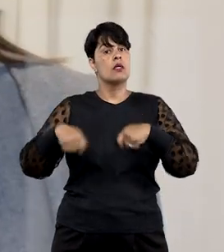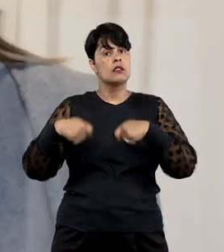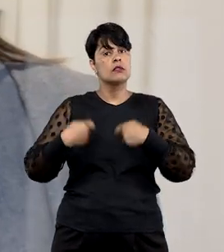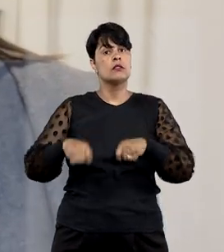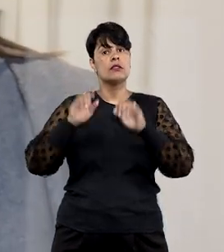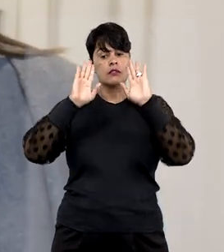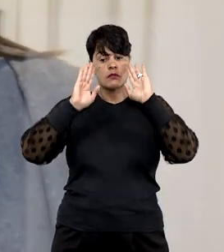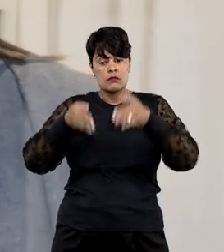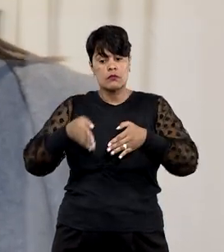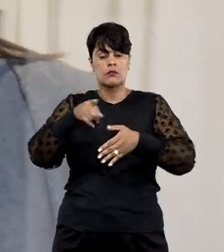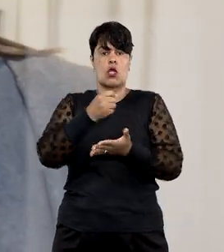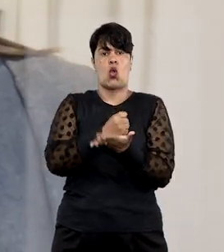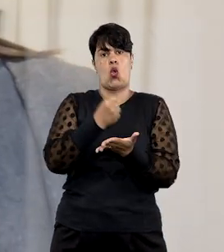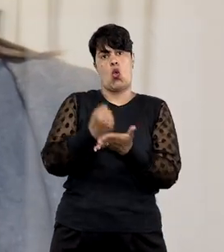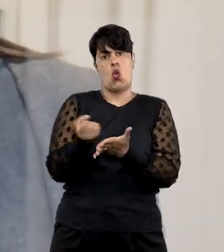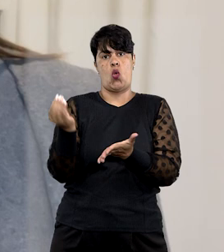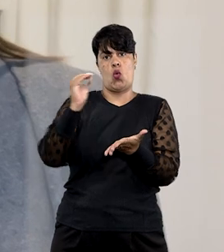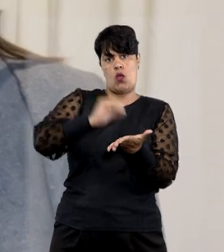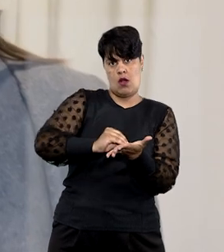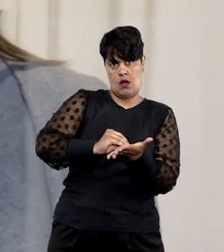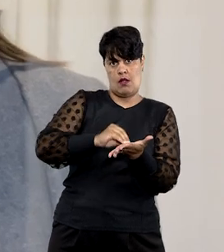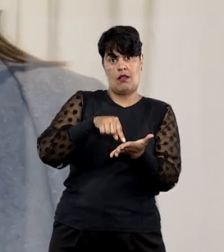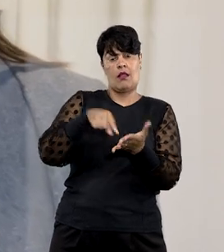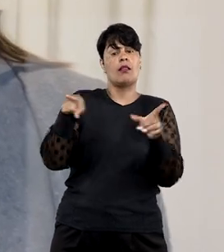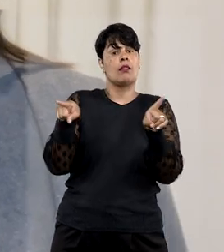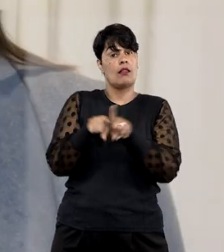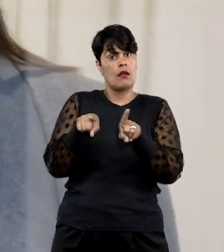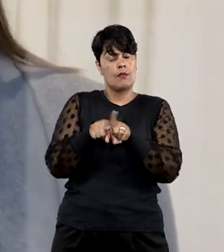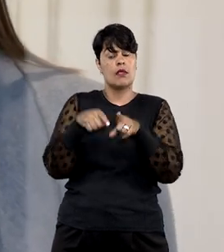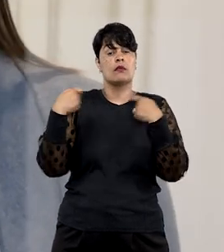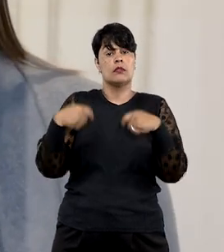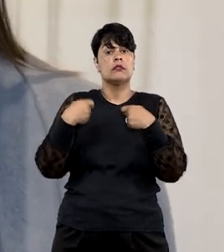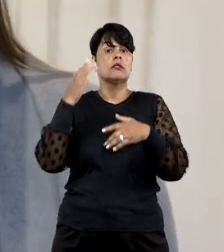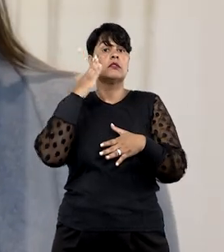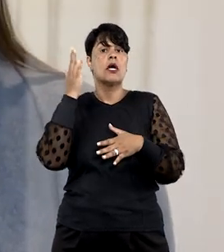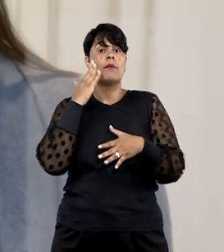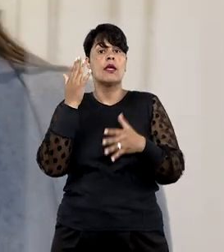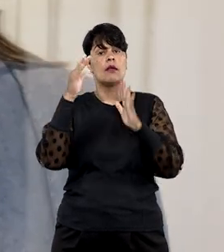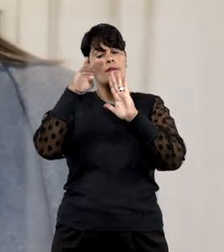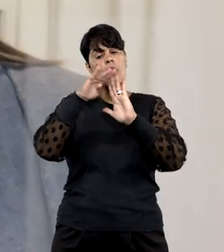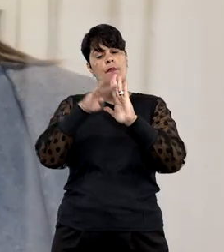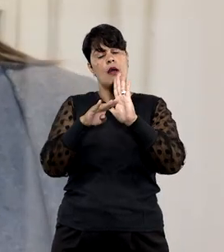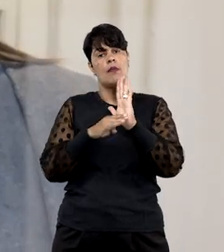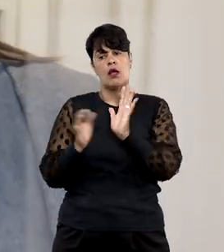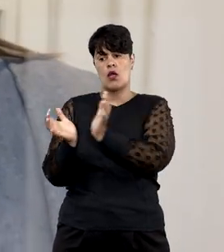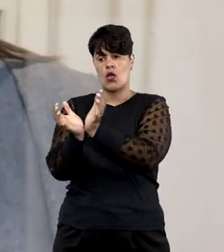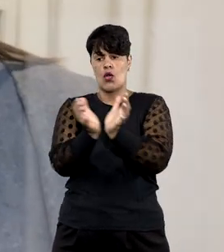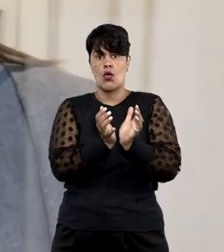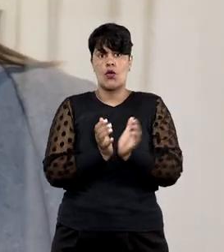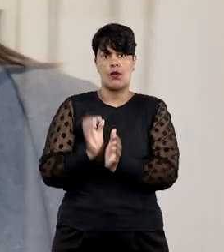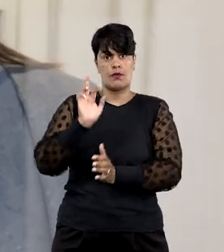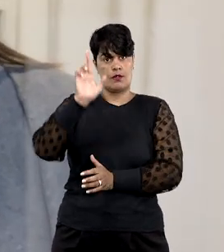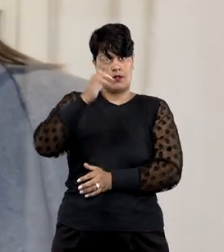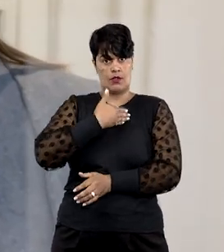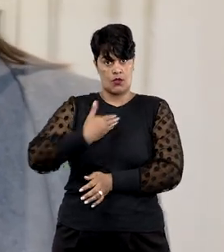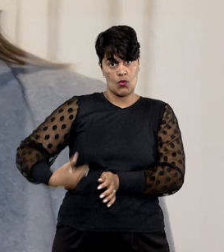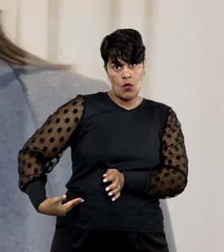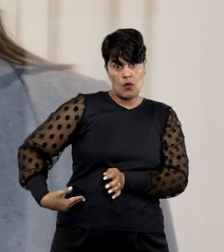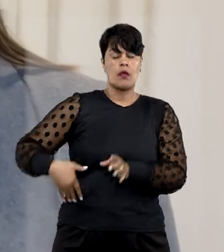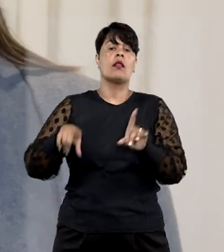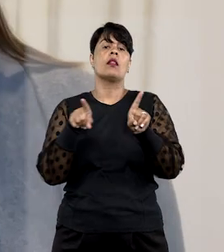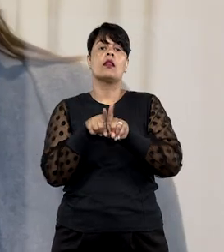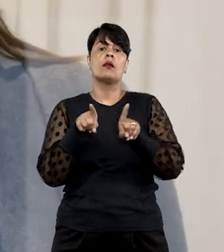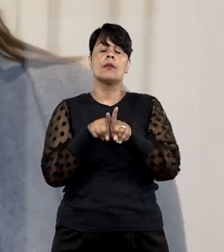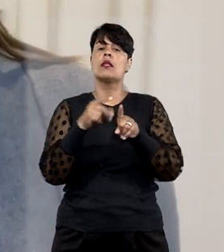contratual, sejam observadas as normas expedidas pelos órgãos governamentais reguladores e não sejam aplicados